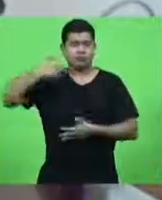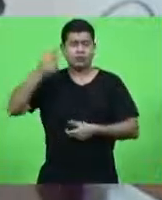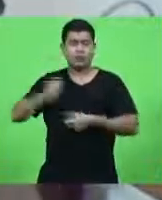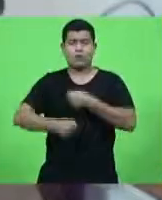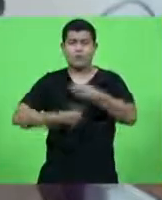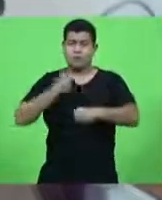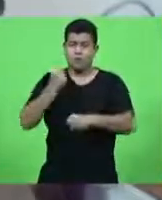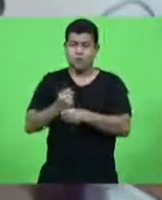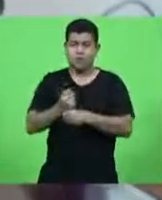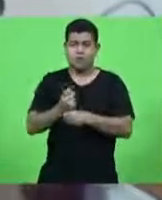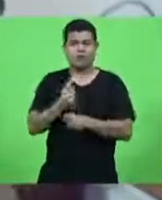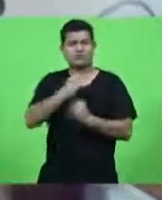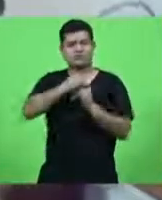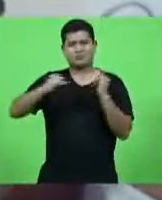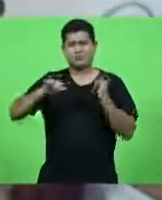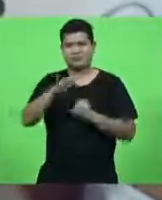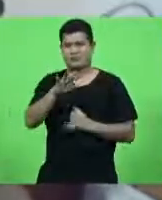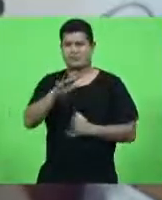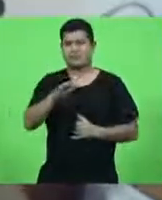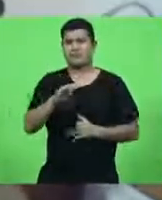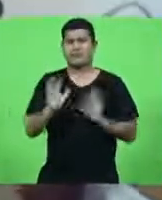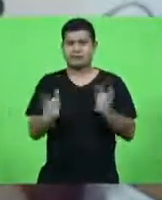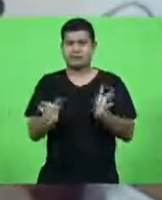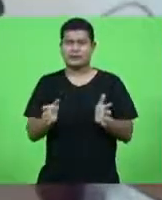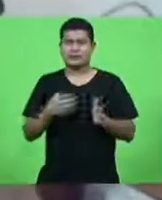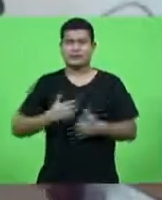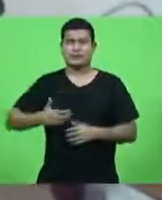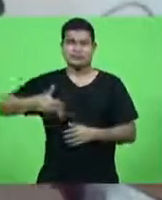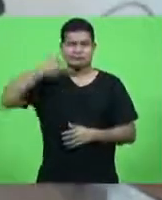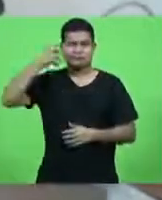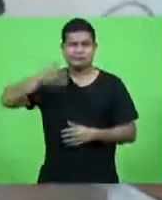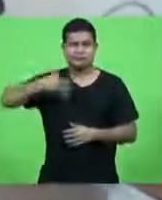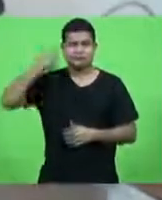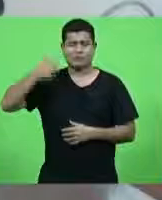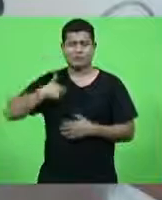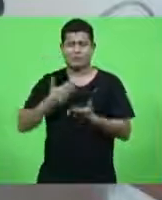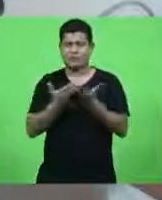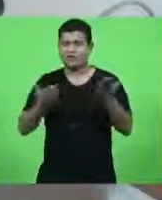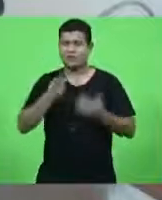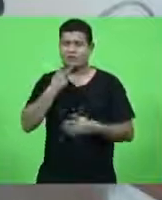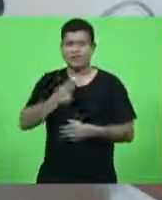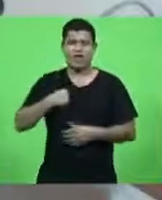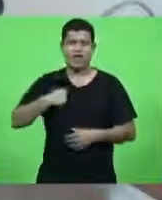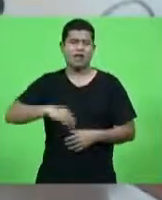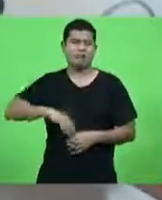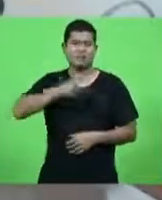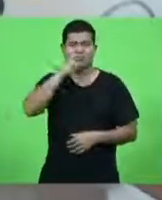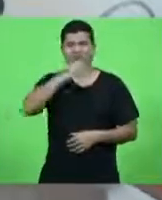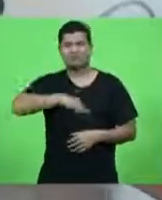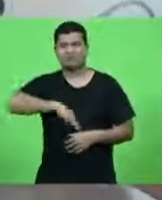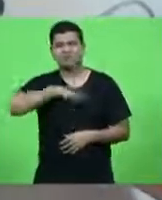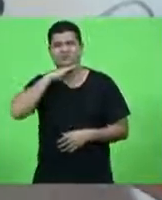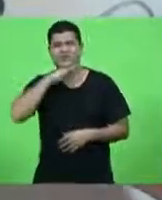desde o começo eu era até chata eu acho que vocês me chamavam de chata quando eu pedi a palavra